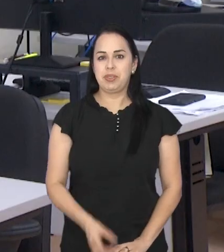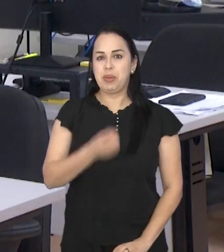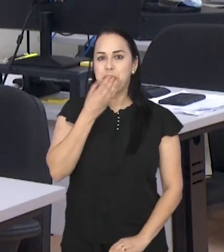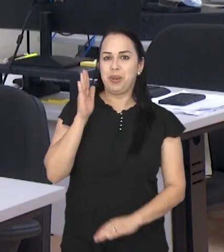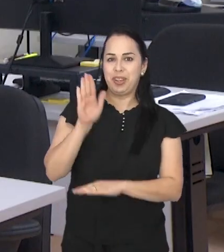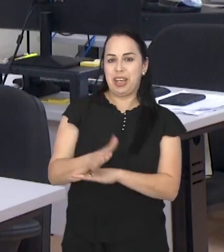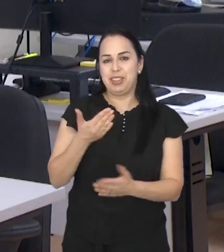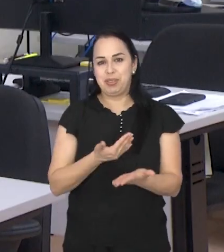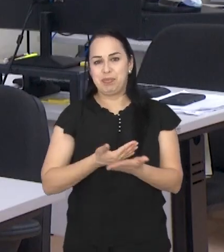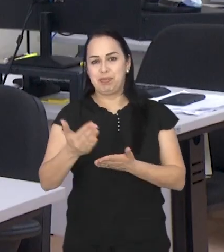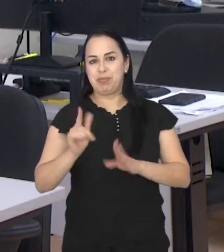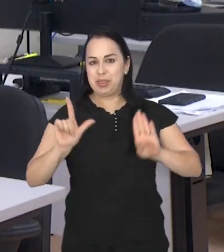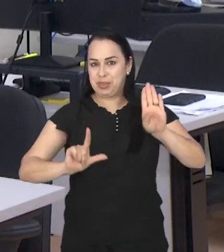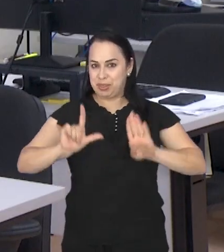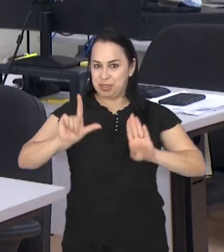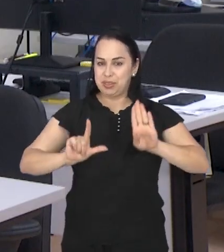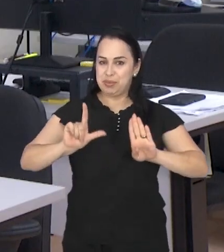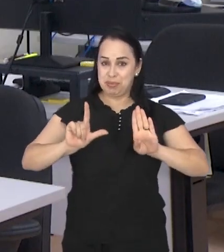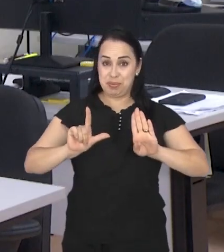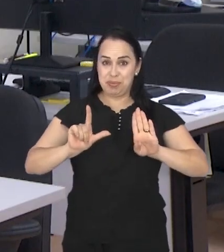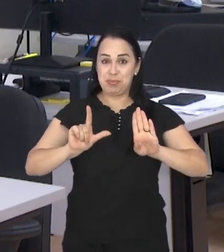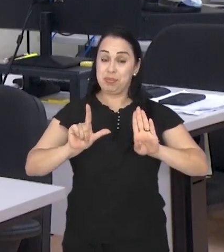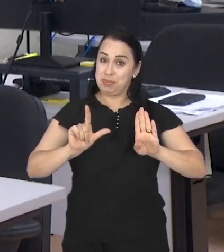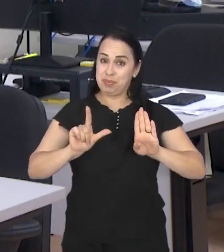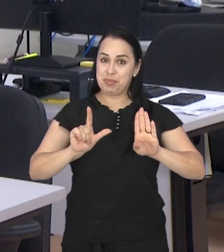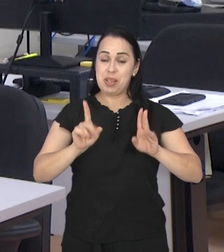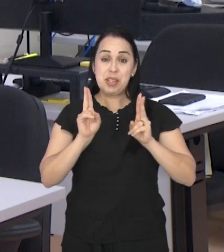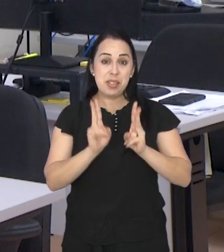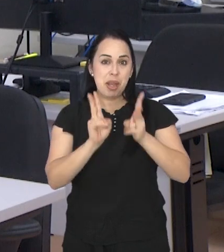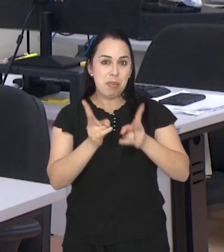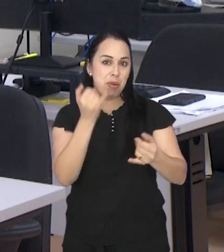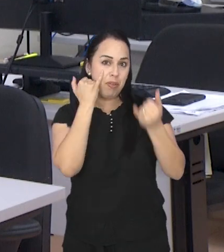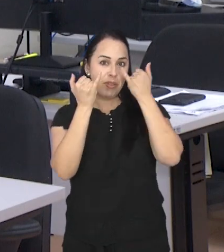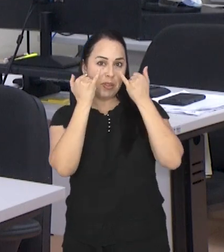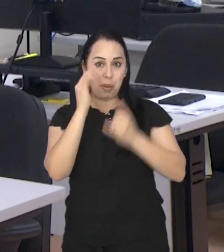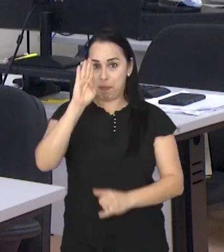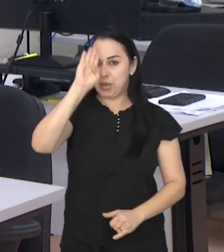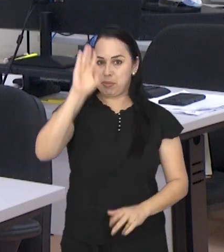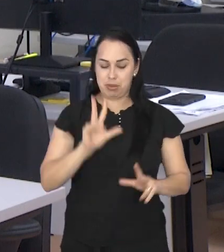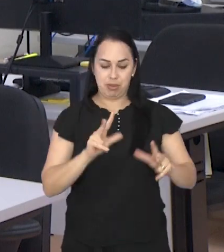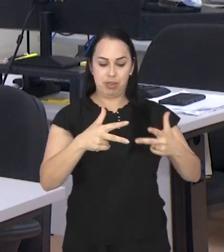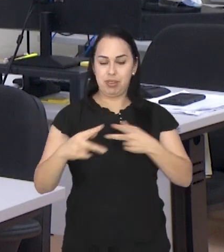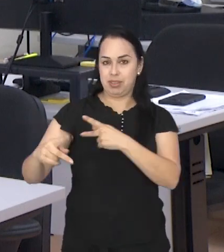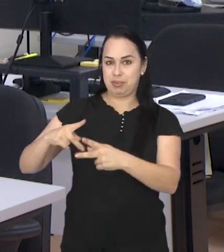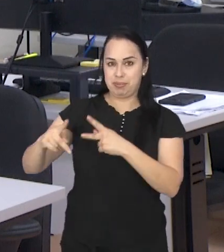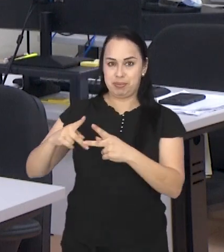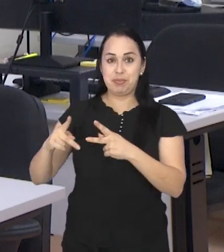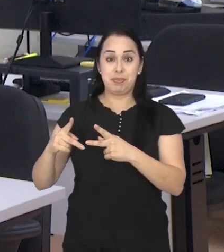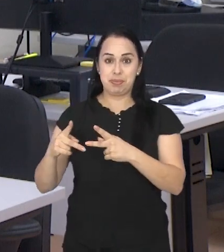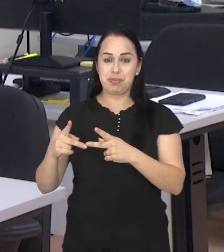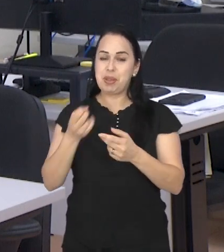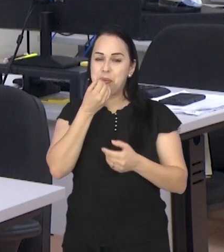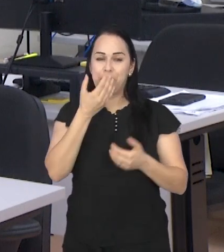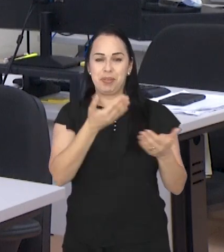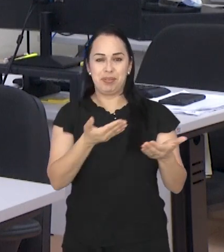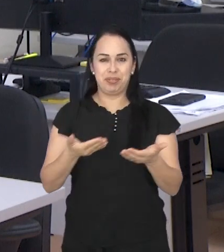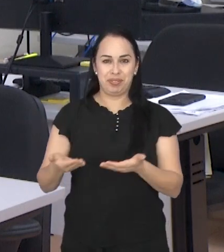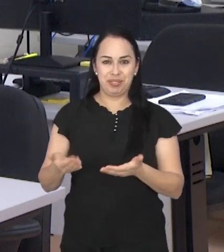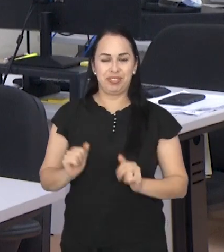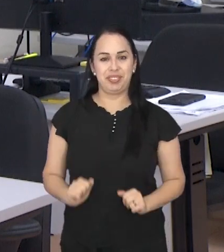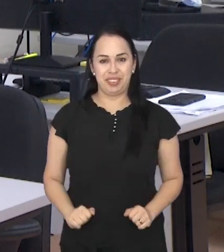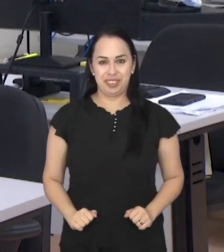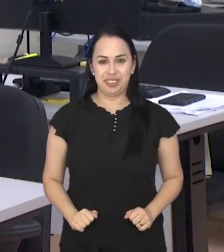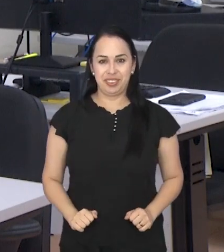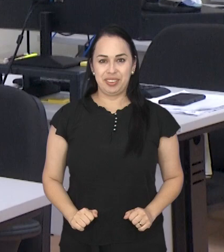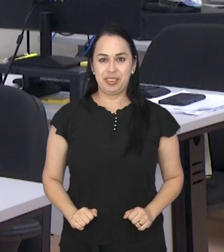Boa tarde, está começando mais um Boletim Legislativo, sempre com as principais notícias da Câmara e da nossa cidade. Seja muito bem